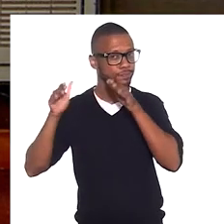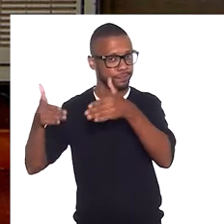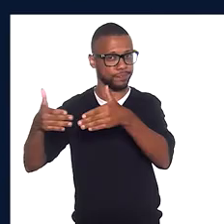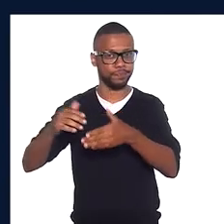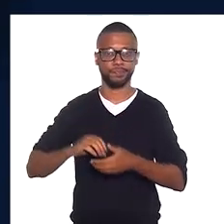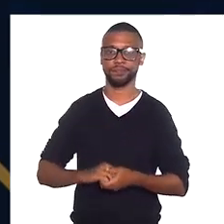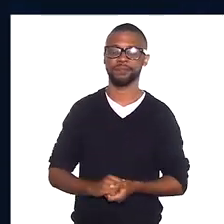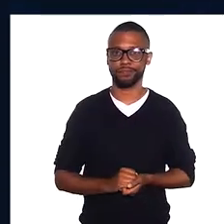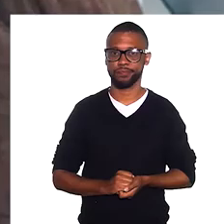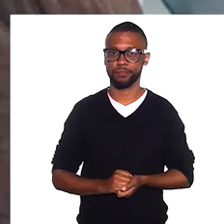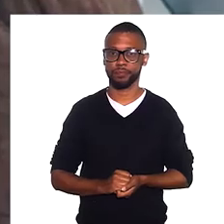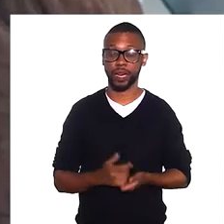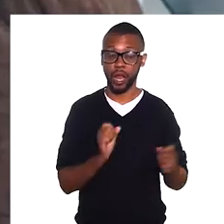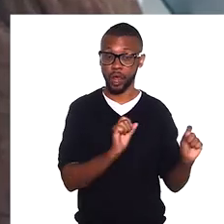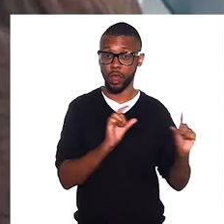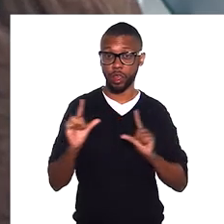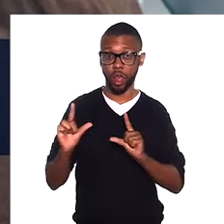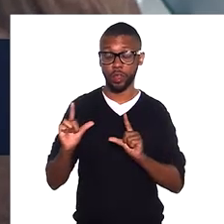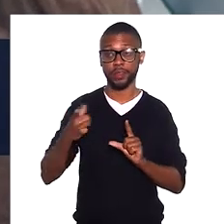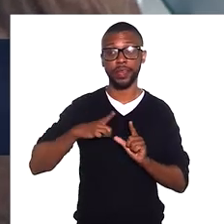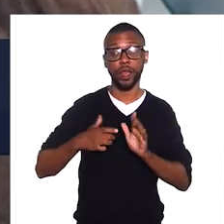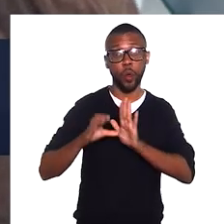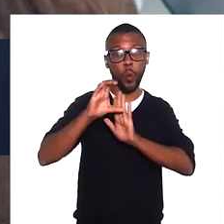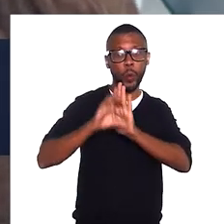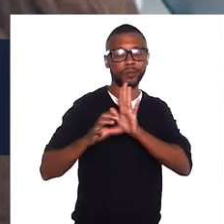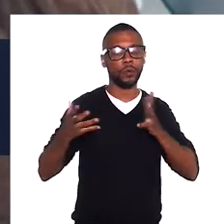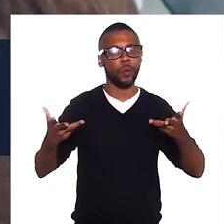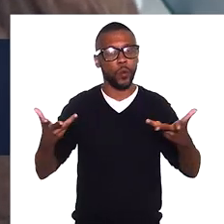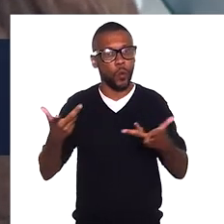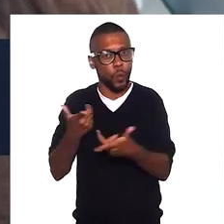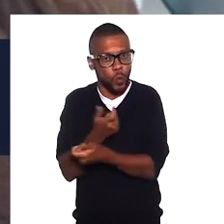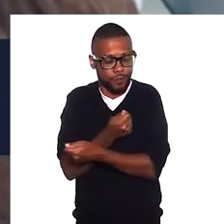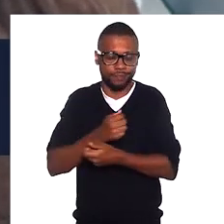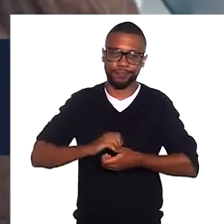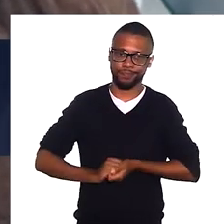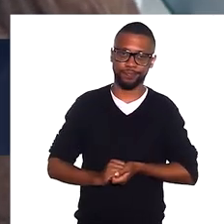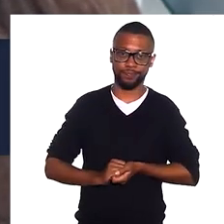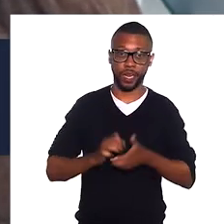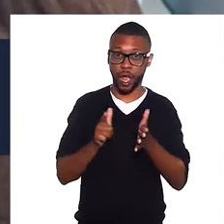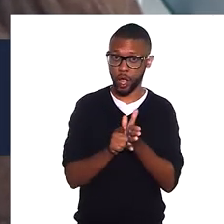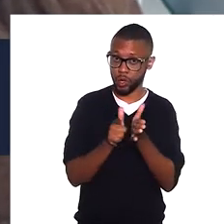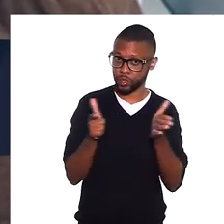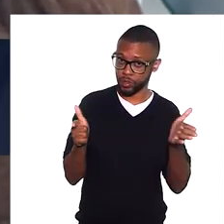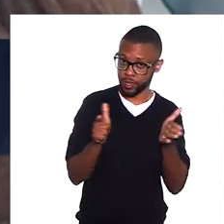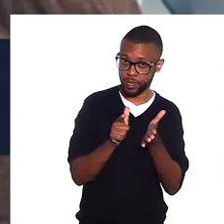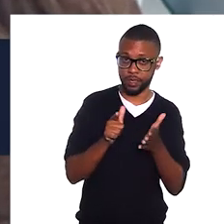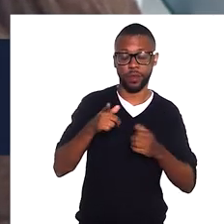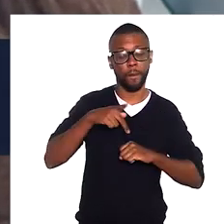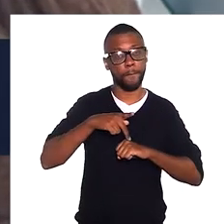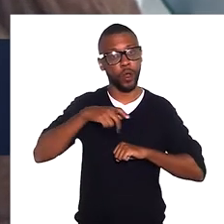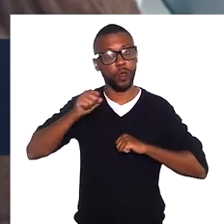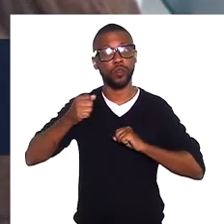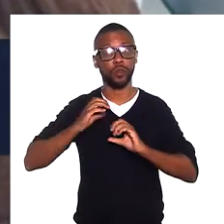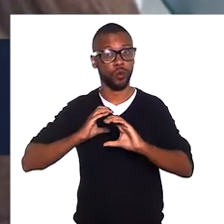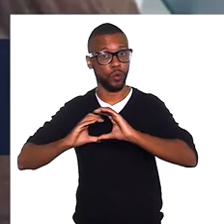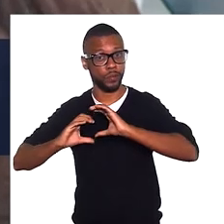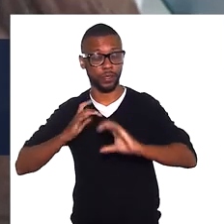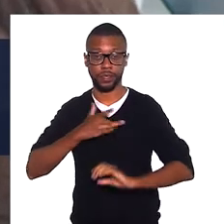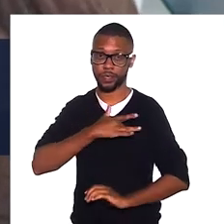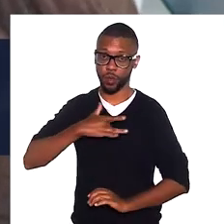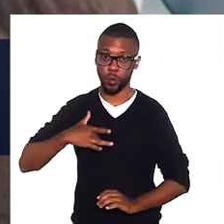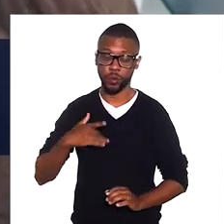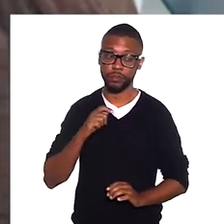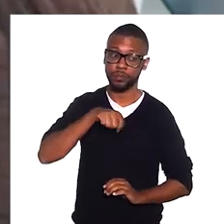assunto. Nossa convidada de hoje tem um currículo simplesmente excepcional. Jornalista com pós-graduação em